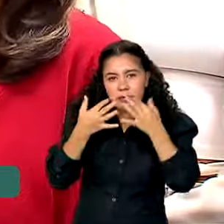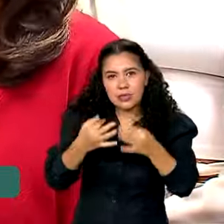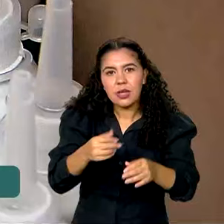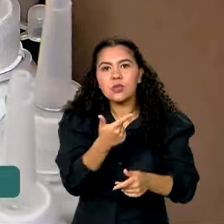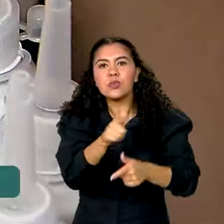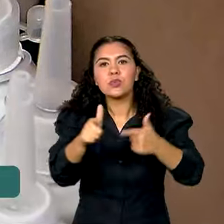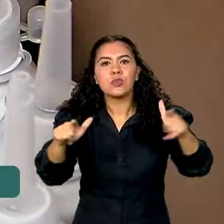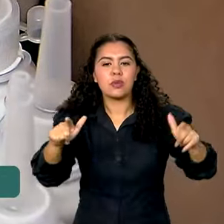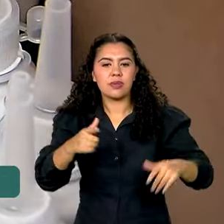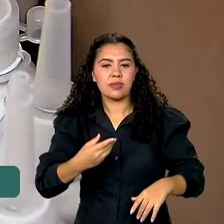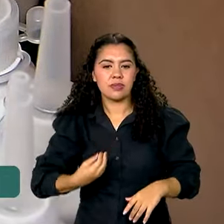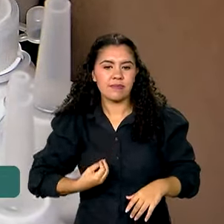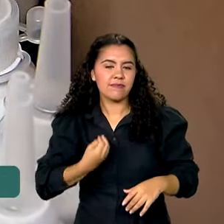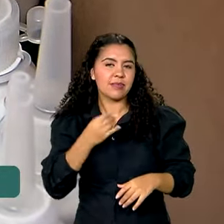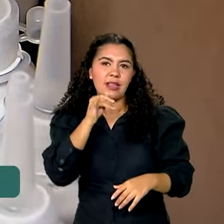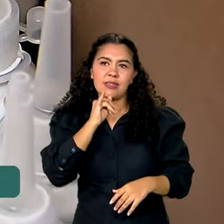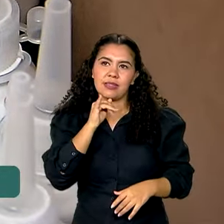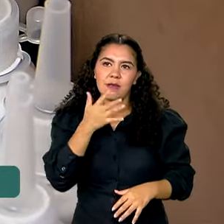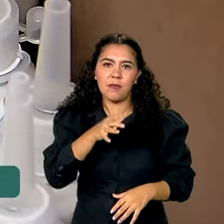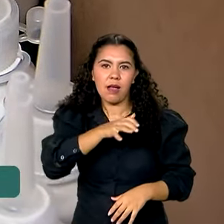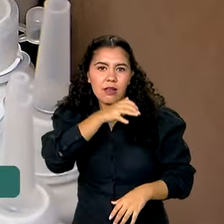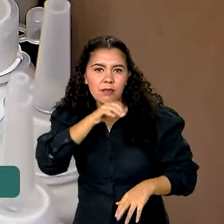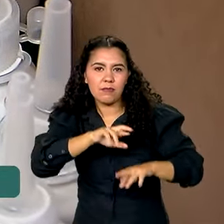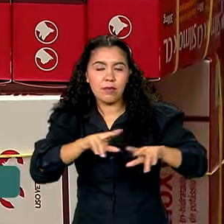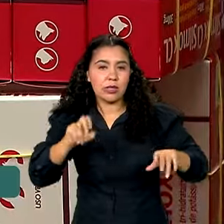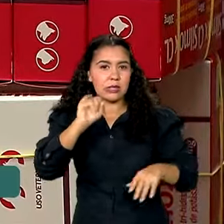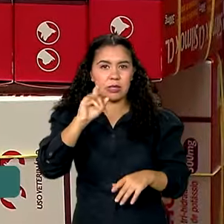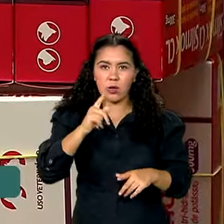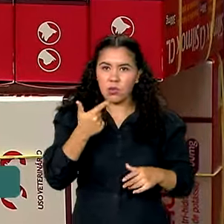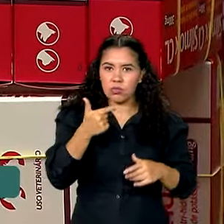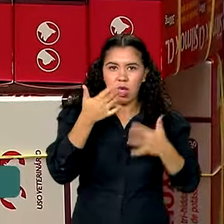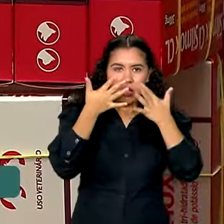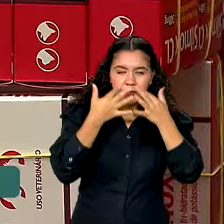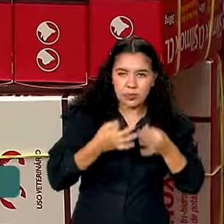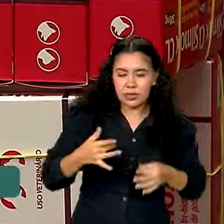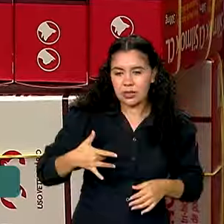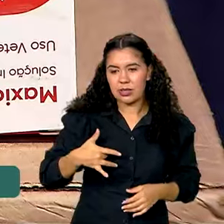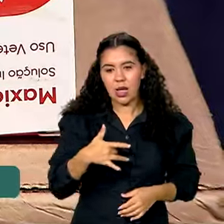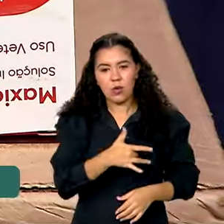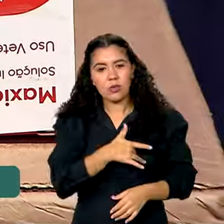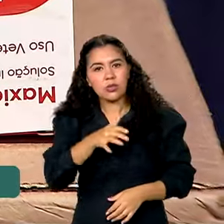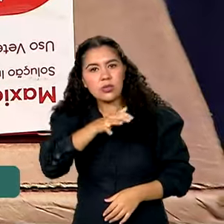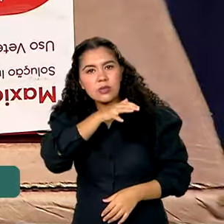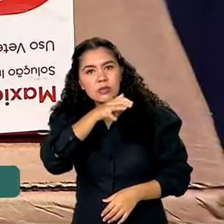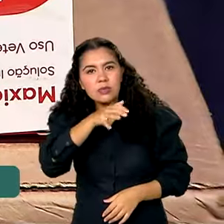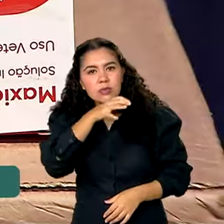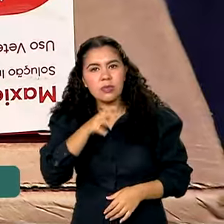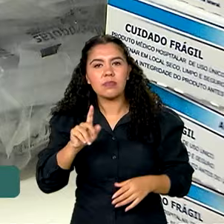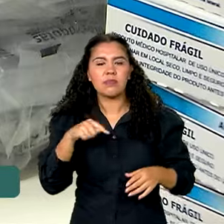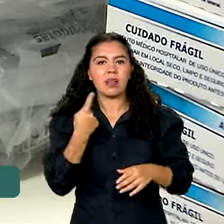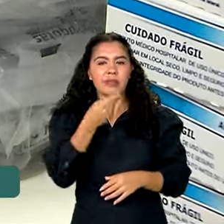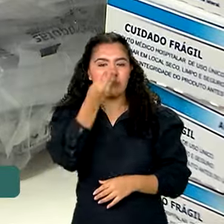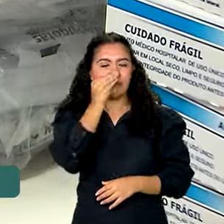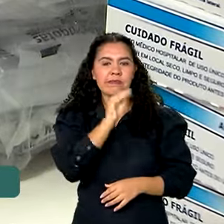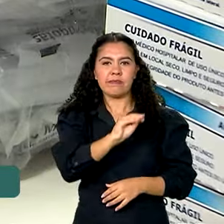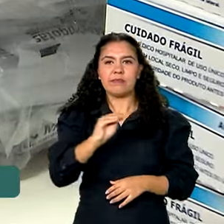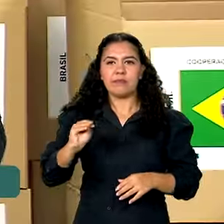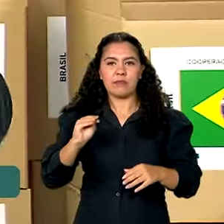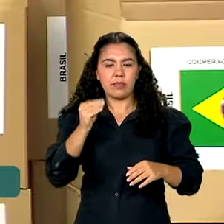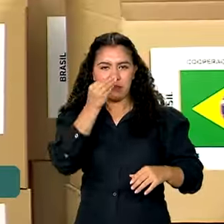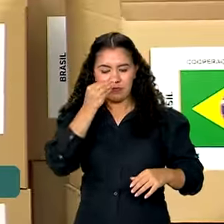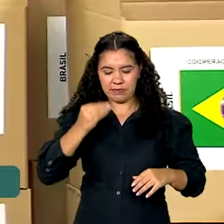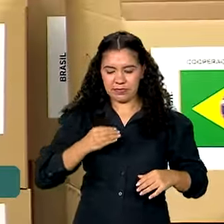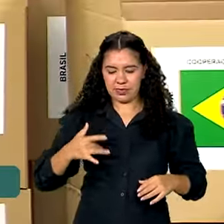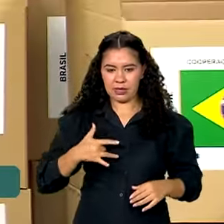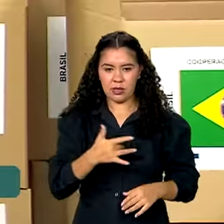vida também. Quando a gente não cuida da saúde dos animais, a gente está negligenciando também a nossa saúde.